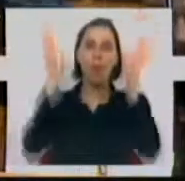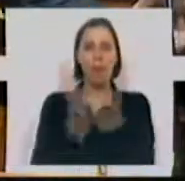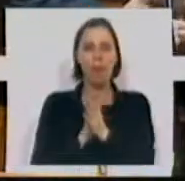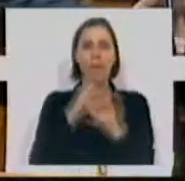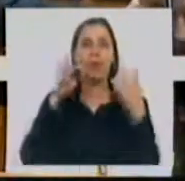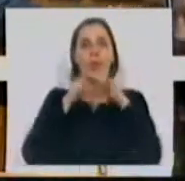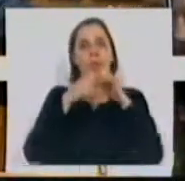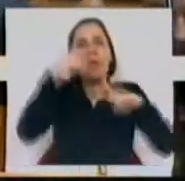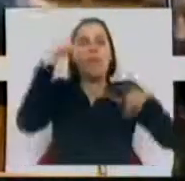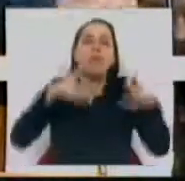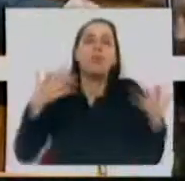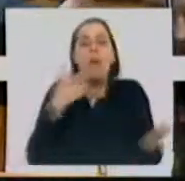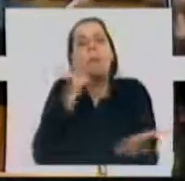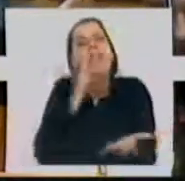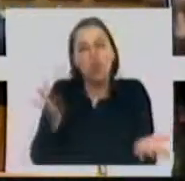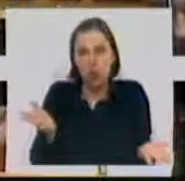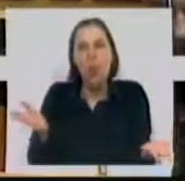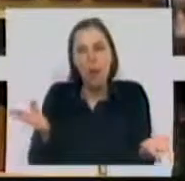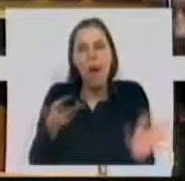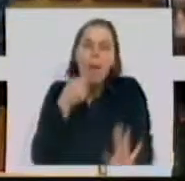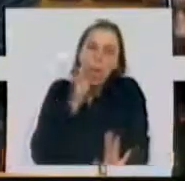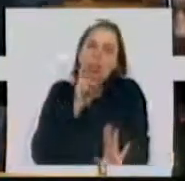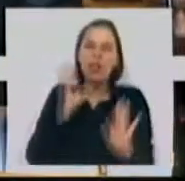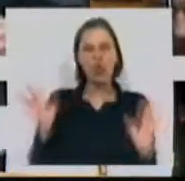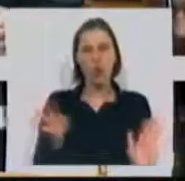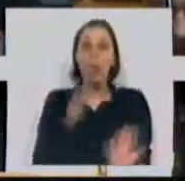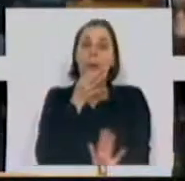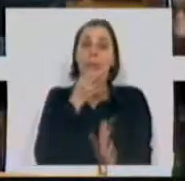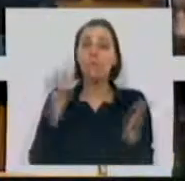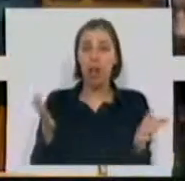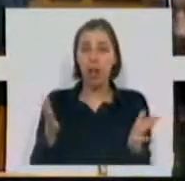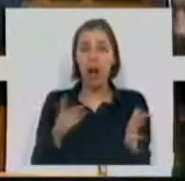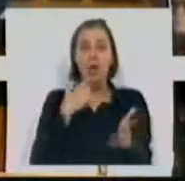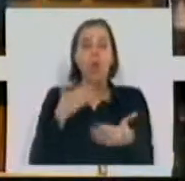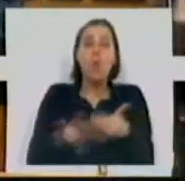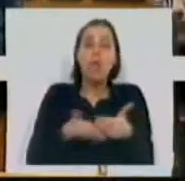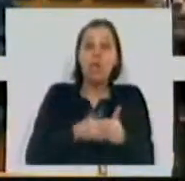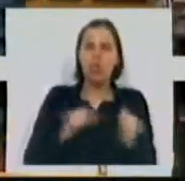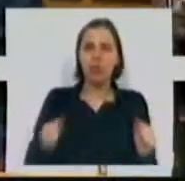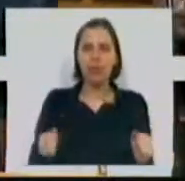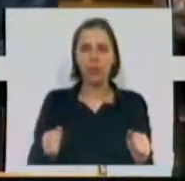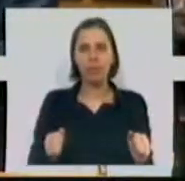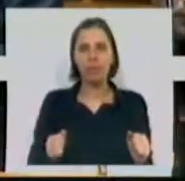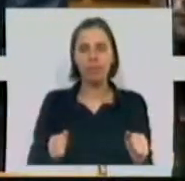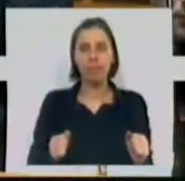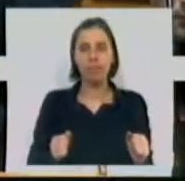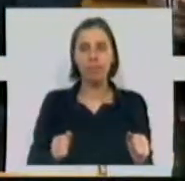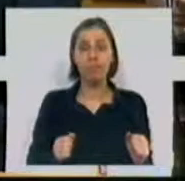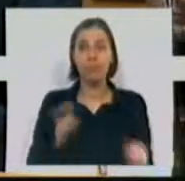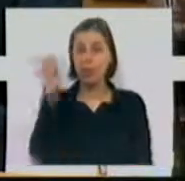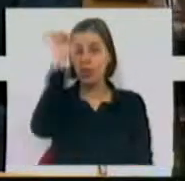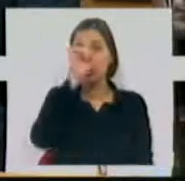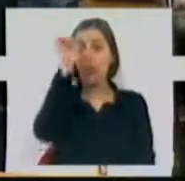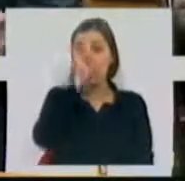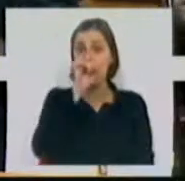dos problemas das pessoas. Peço desculpa. Peço desculpa por falar de um idoso que em